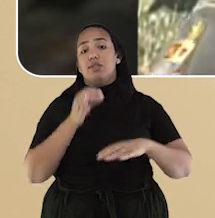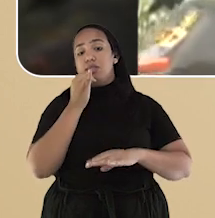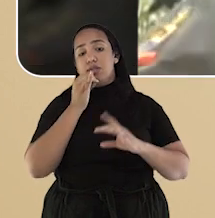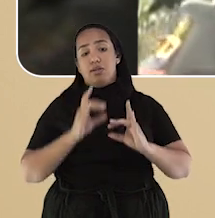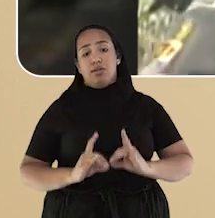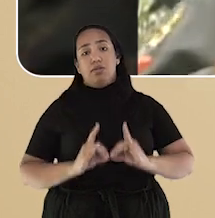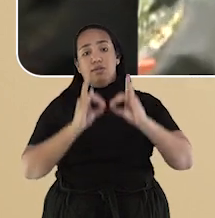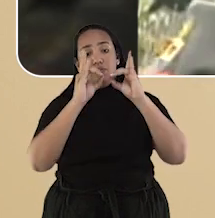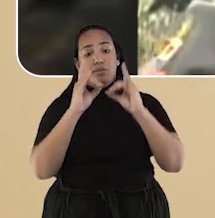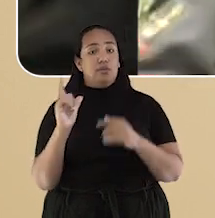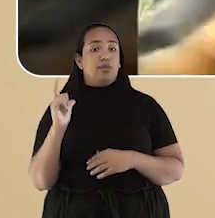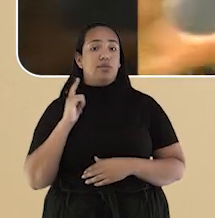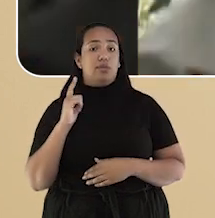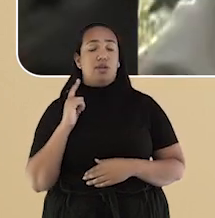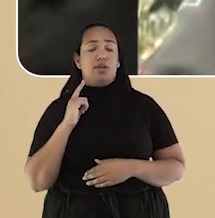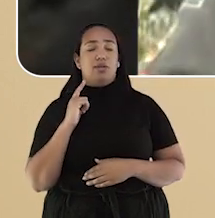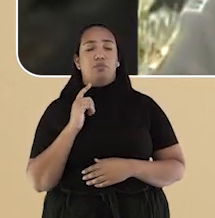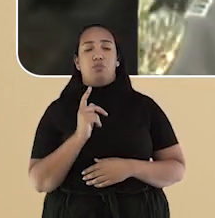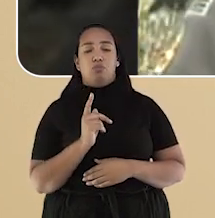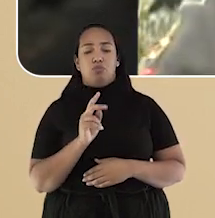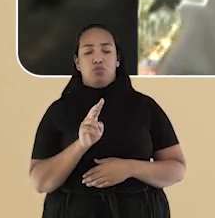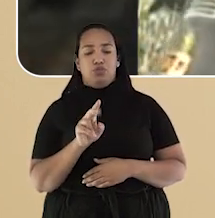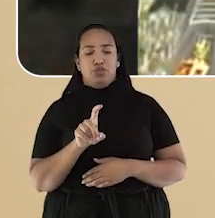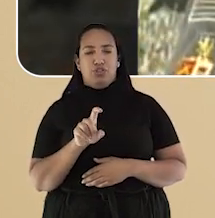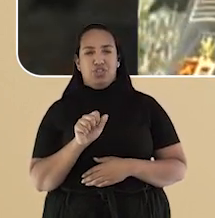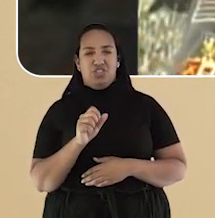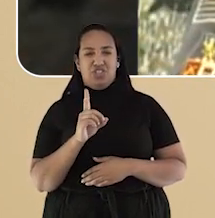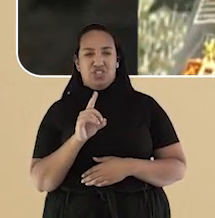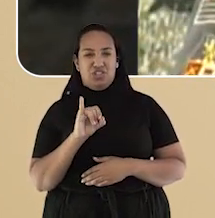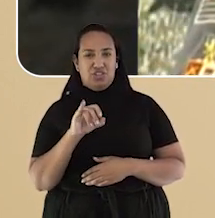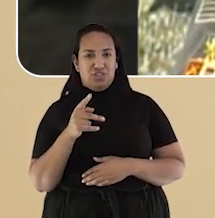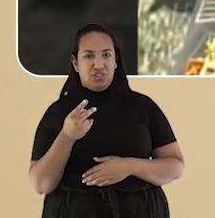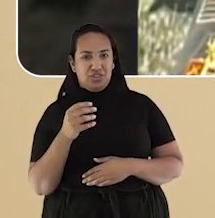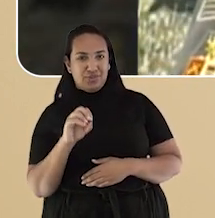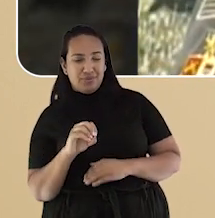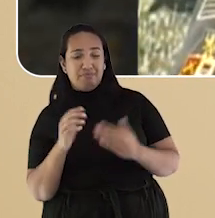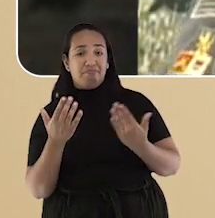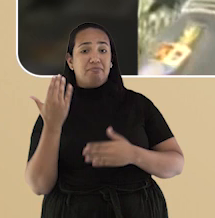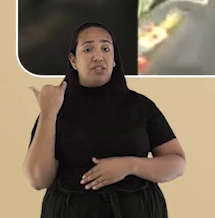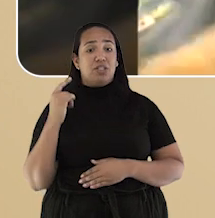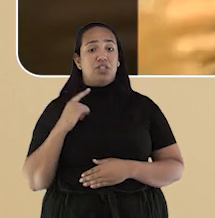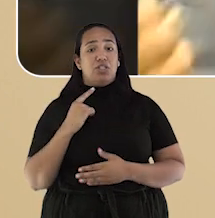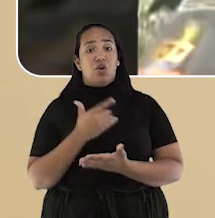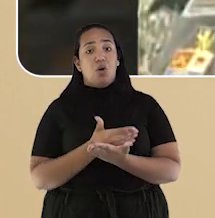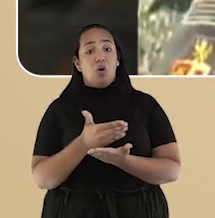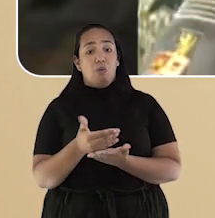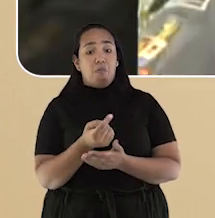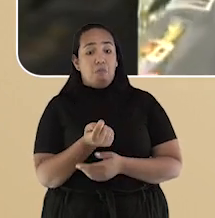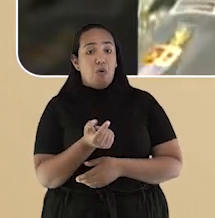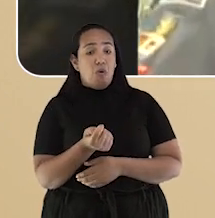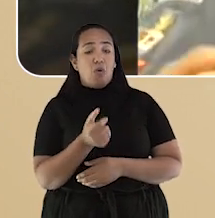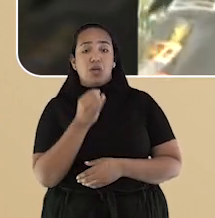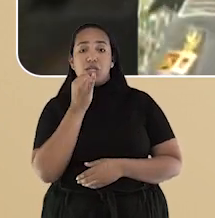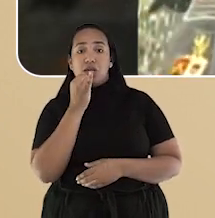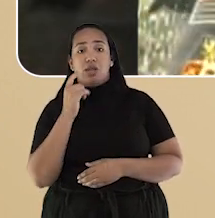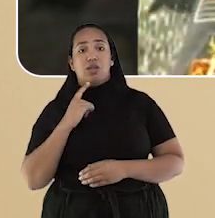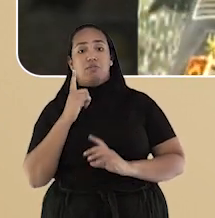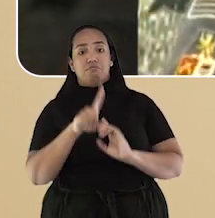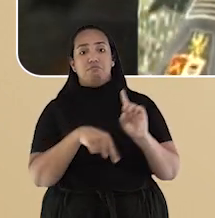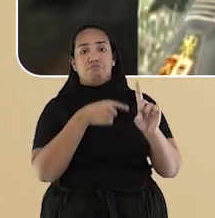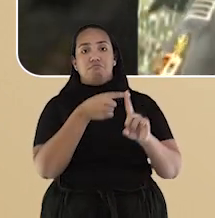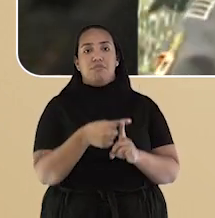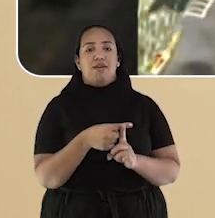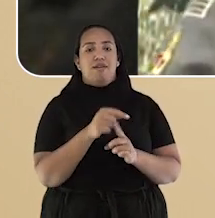foram feitos vários, entre aspas, puxadinhos. Então, no início tinha poucos aparelhos, né, e depois aumenta, assim, um ar-condicionado, dois, três,